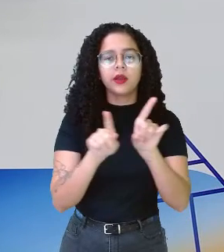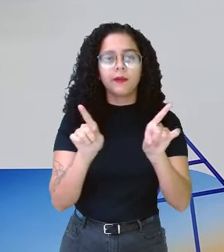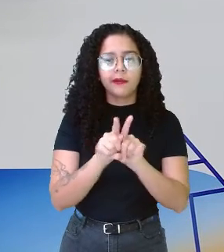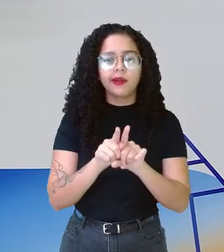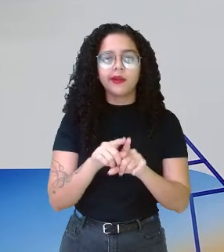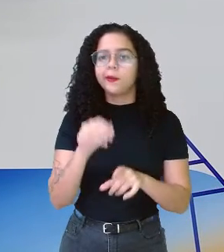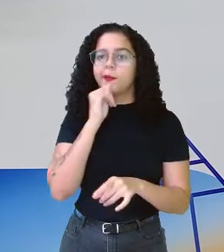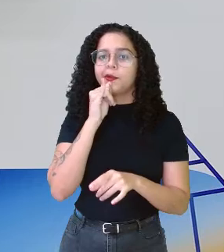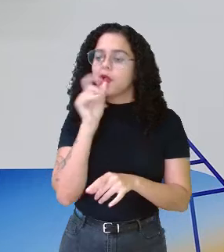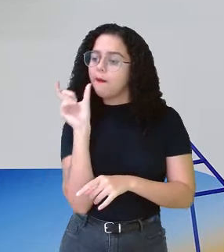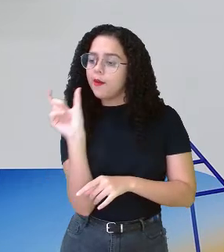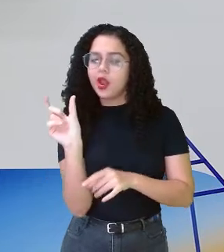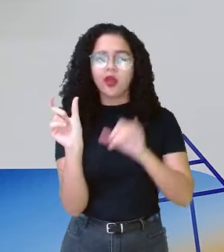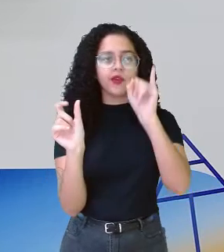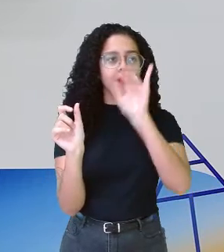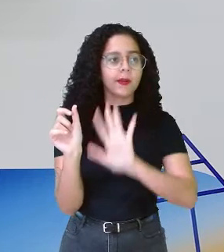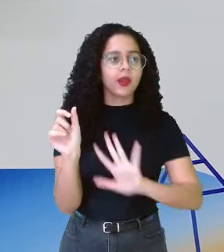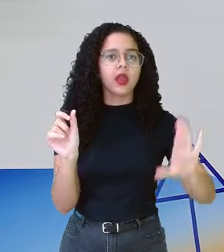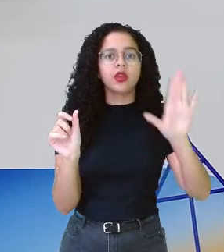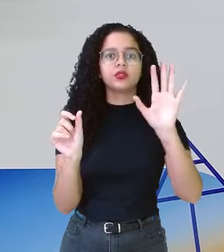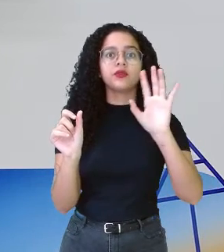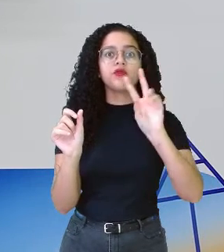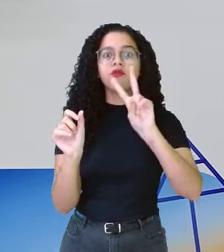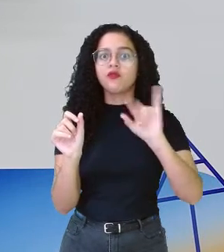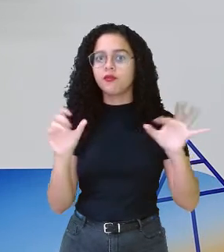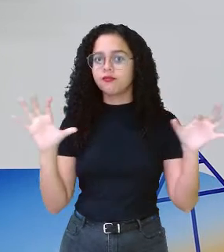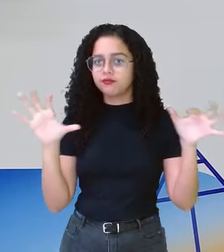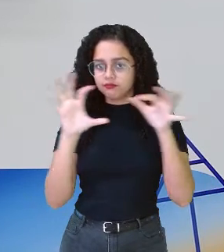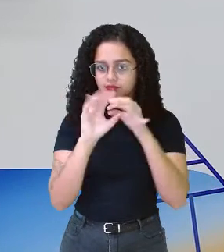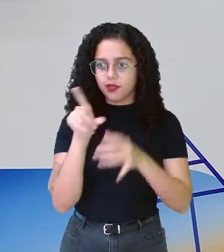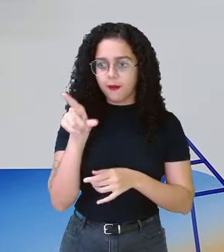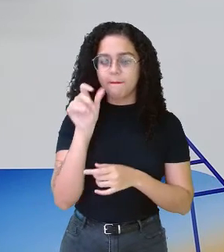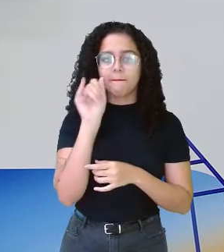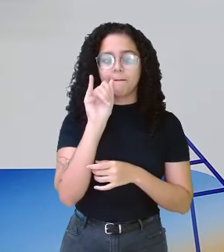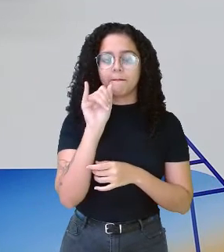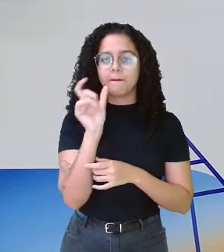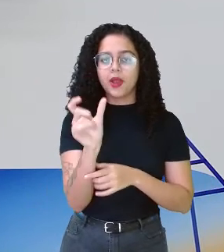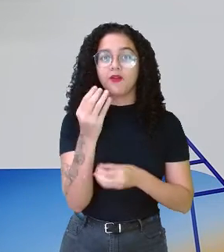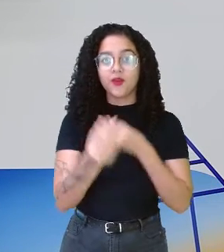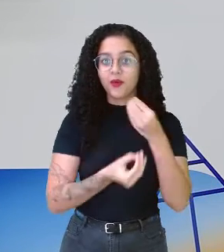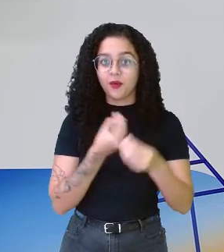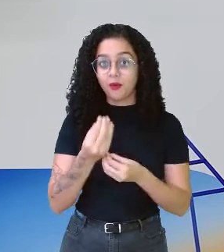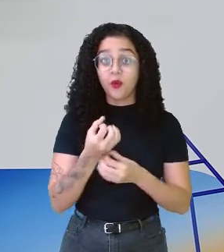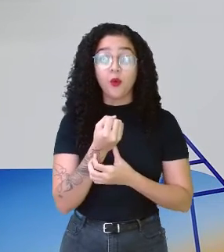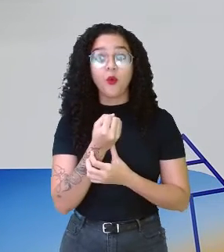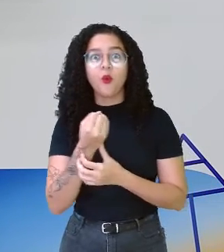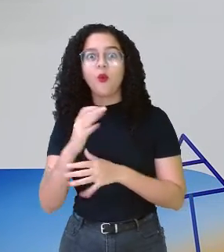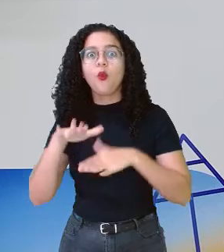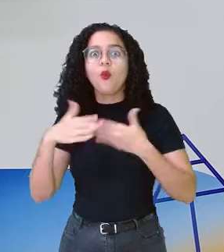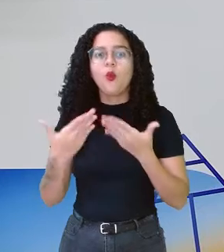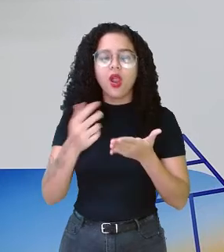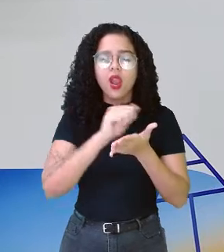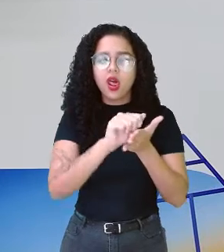arquivo dele, da memória, como essa palavra é escrita, quais são as linhas utilizadas, uma